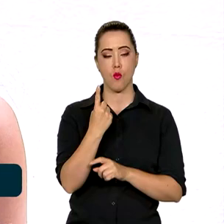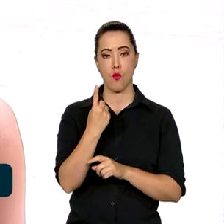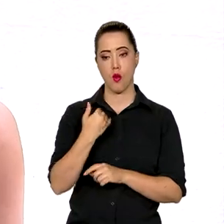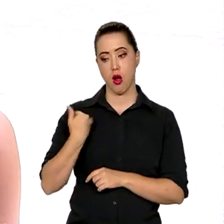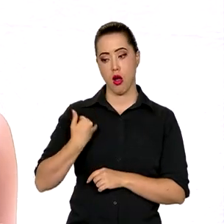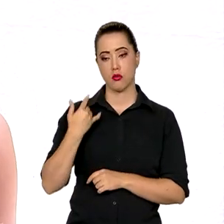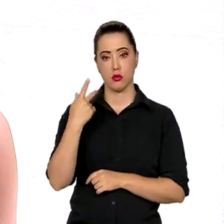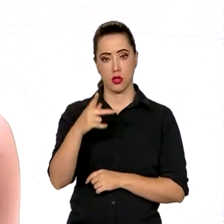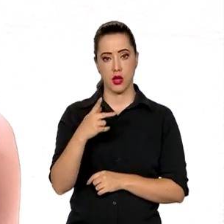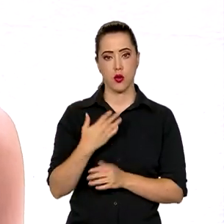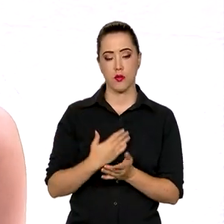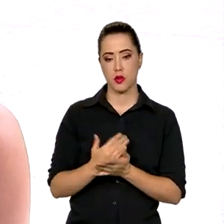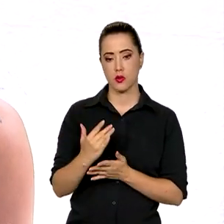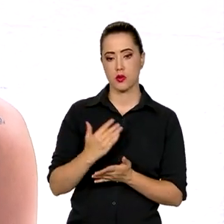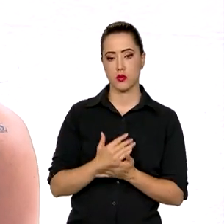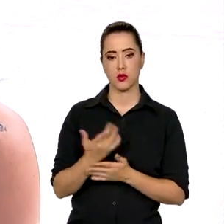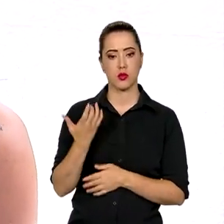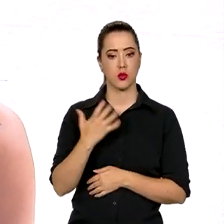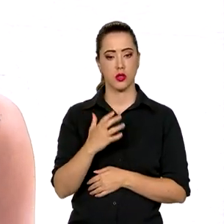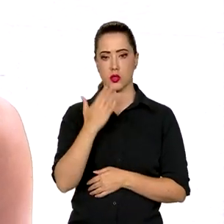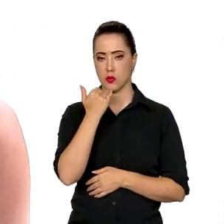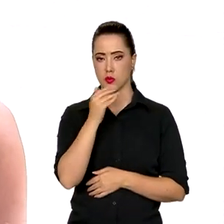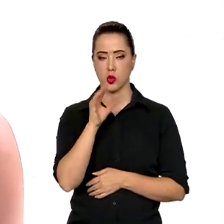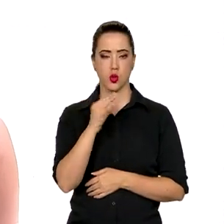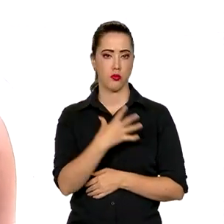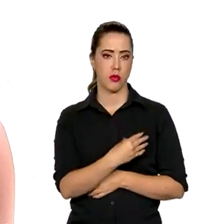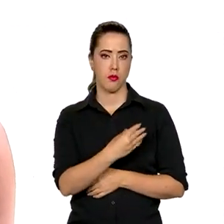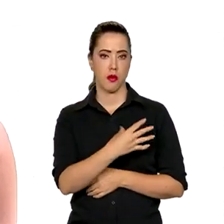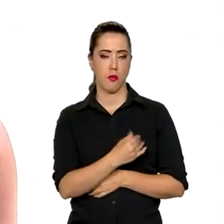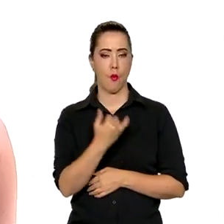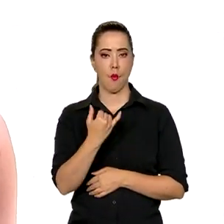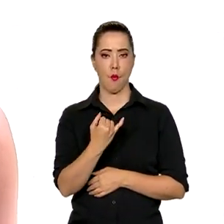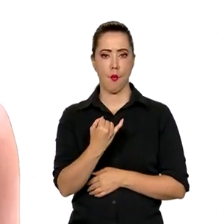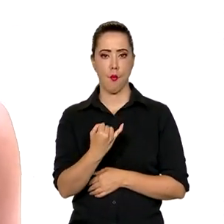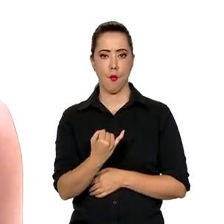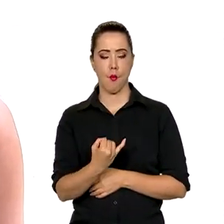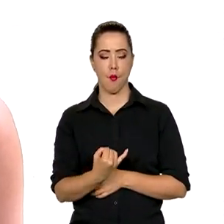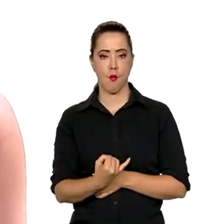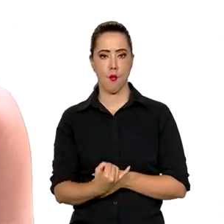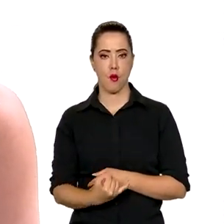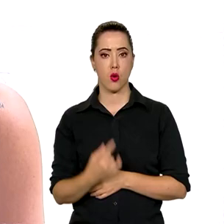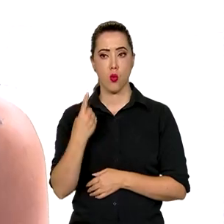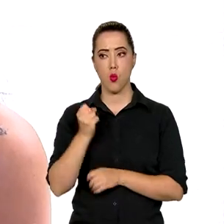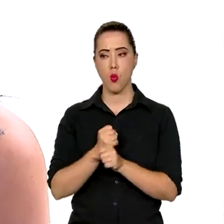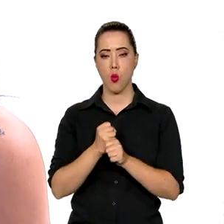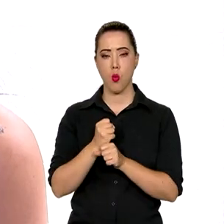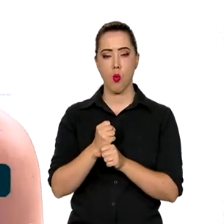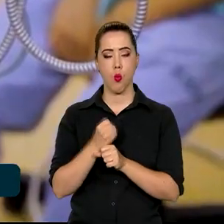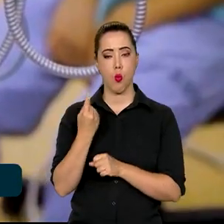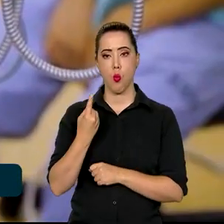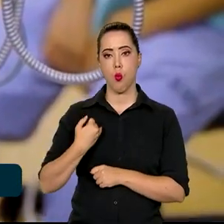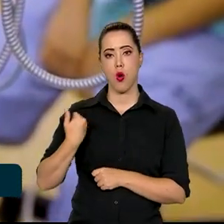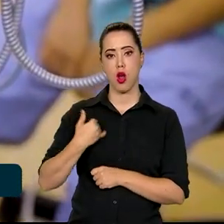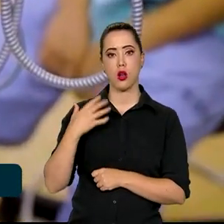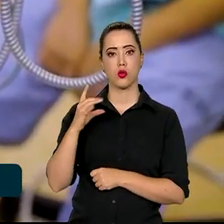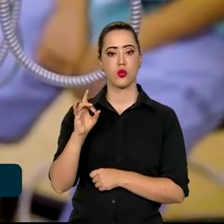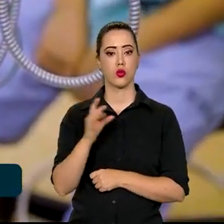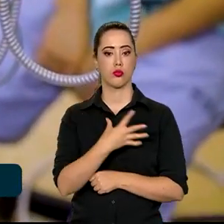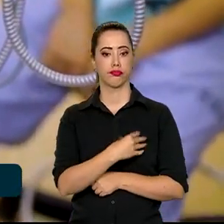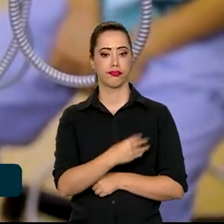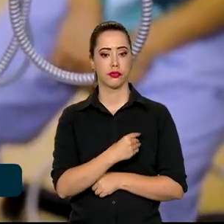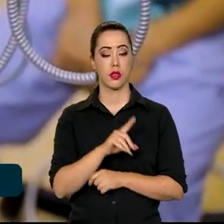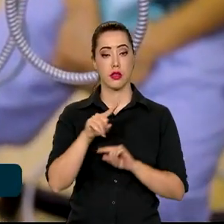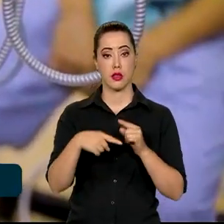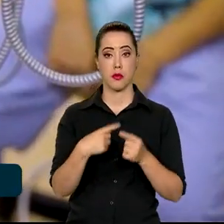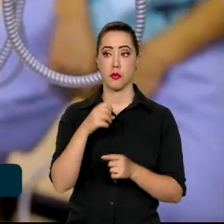começou os sintomas, né? Não quis comer, só mamava e foi emagrecendo, emagrecendo. Você imagina uma criança de um ano que só no peito. Depois de oito